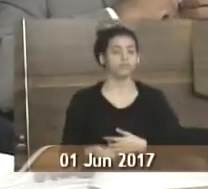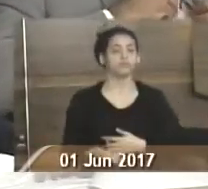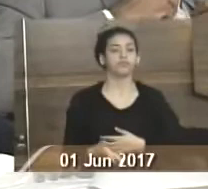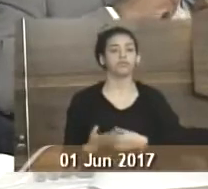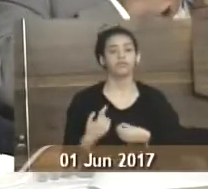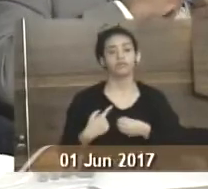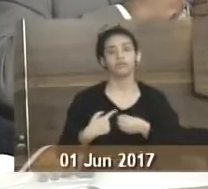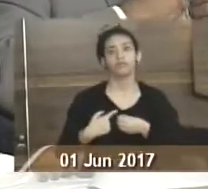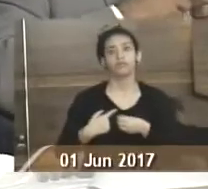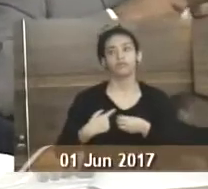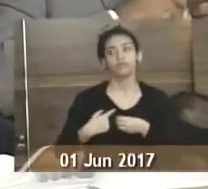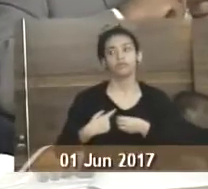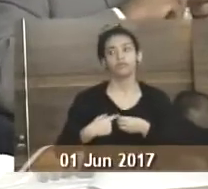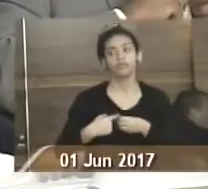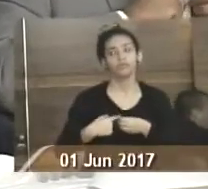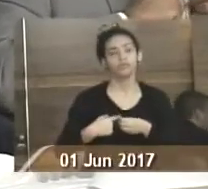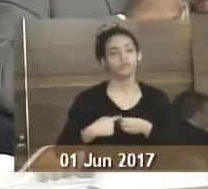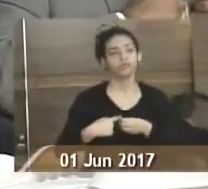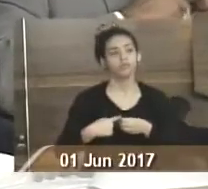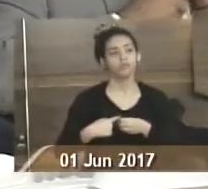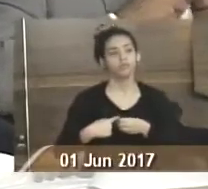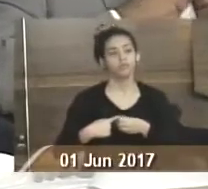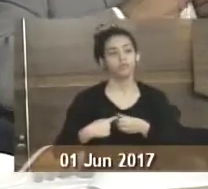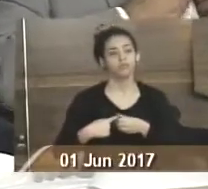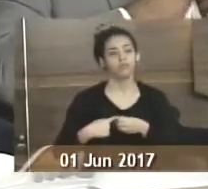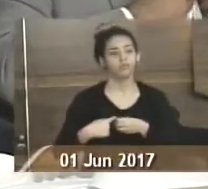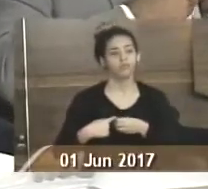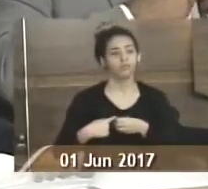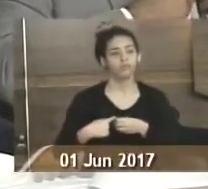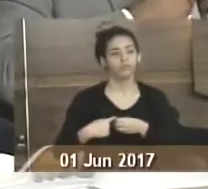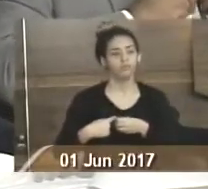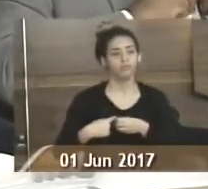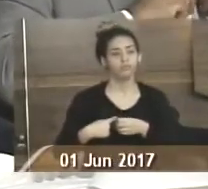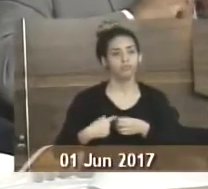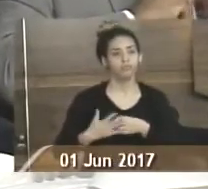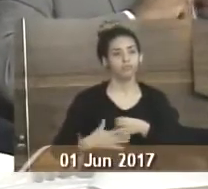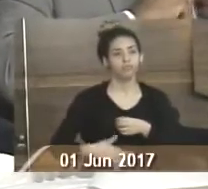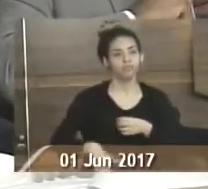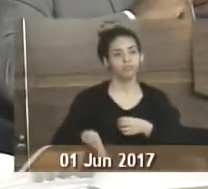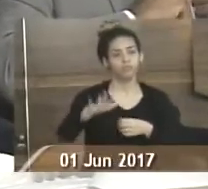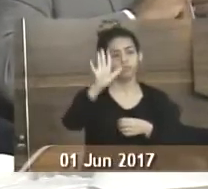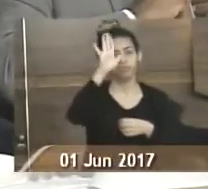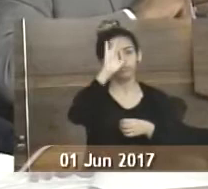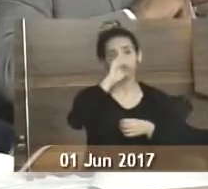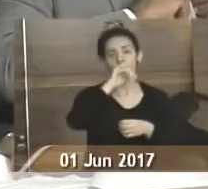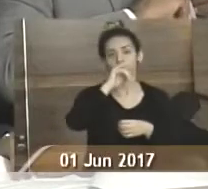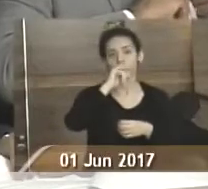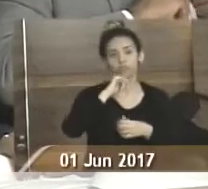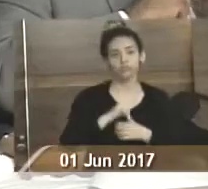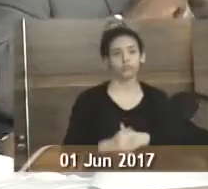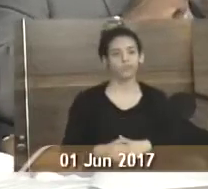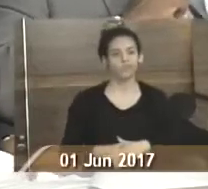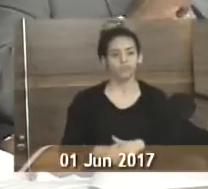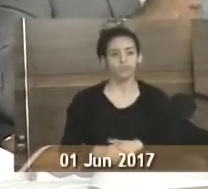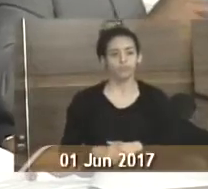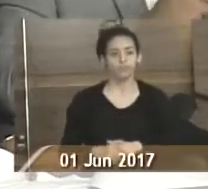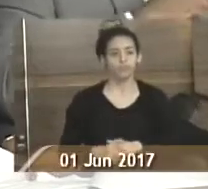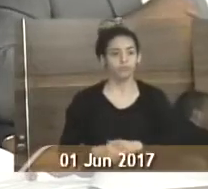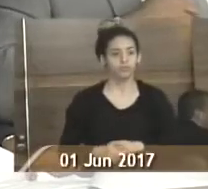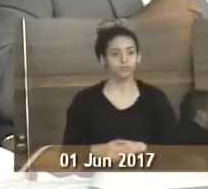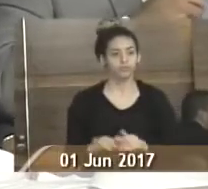como referência o ponto final de ônibus da linha Serra d'Água, onde se faz a manobra bairro Serra d'Água.